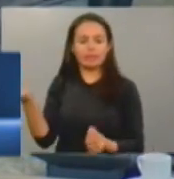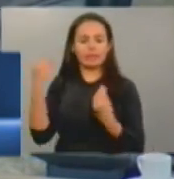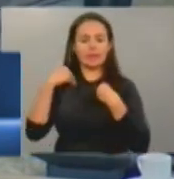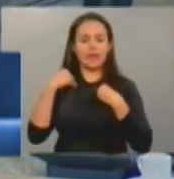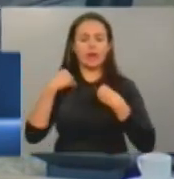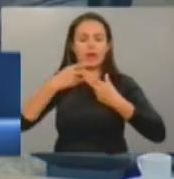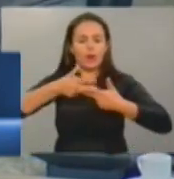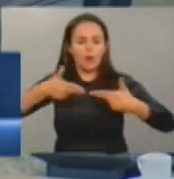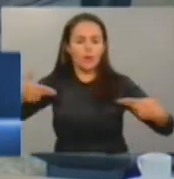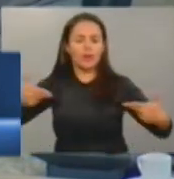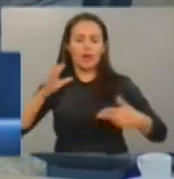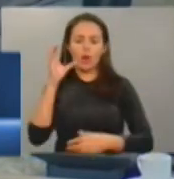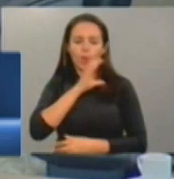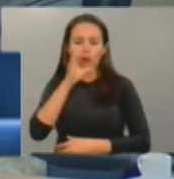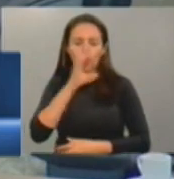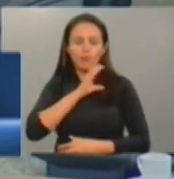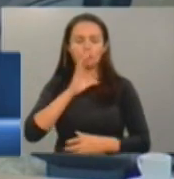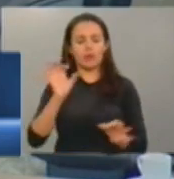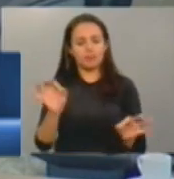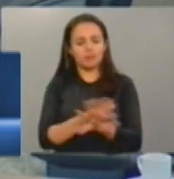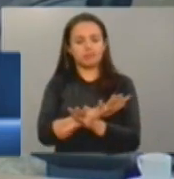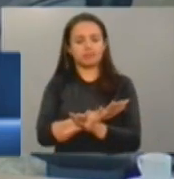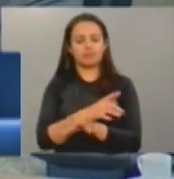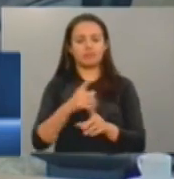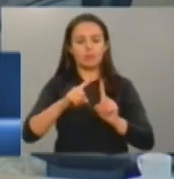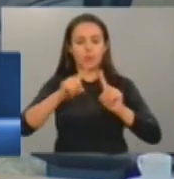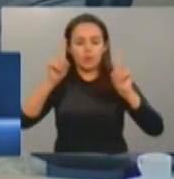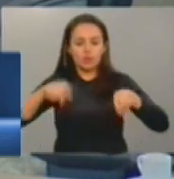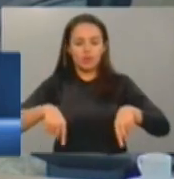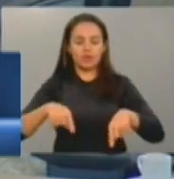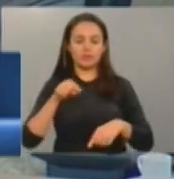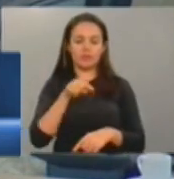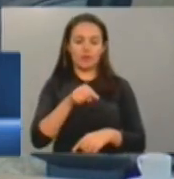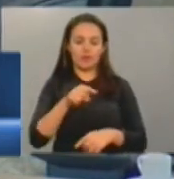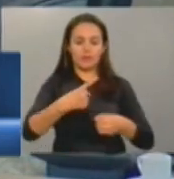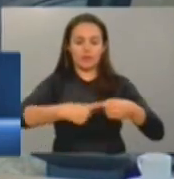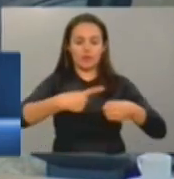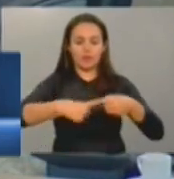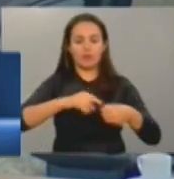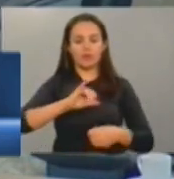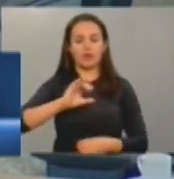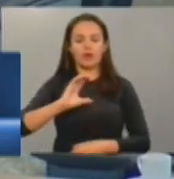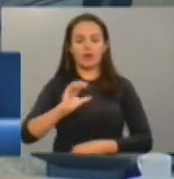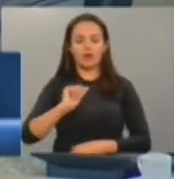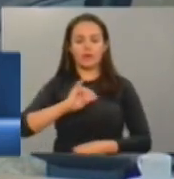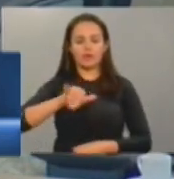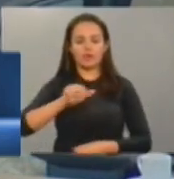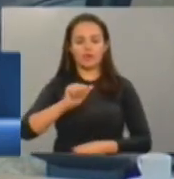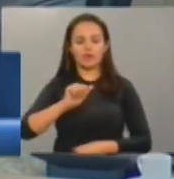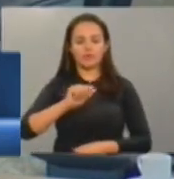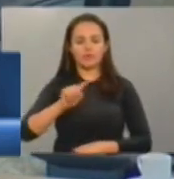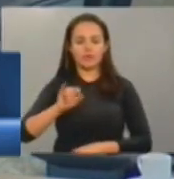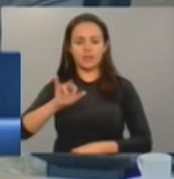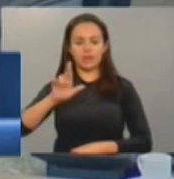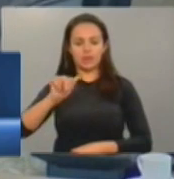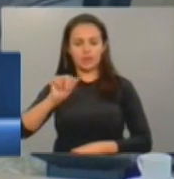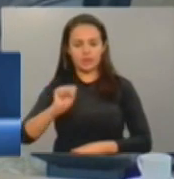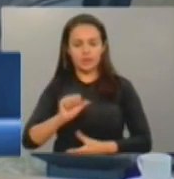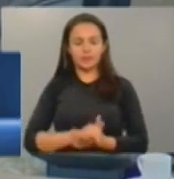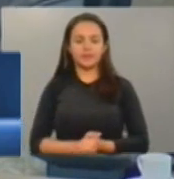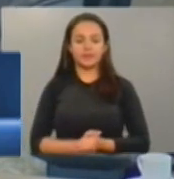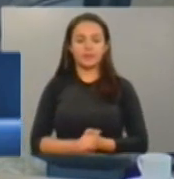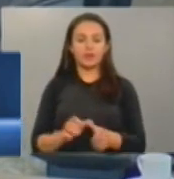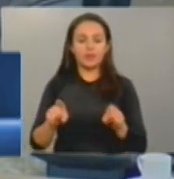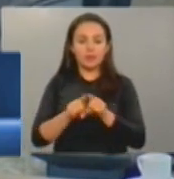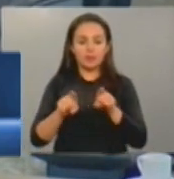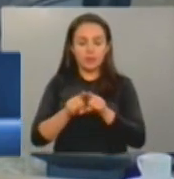excelência possa concluir a questão do projeto do Açú de Cajazeiras e sobre a questão da doutora do CEDRO, que o